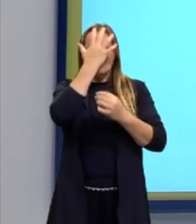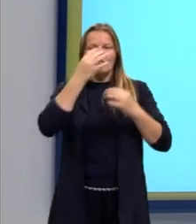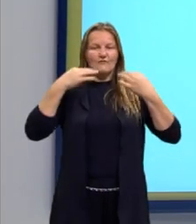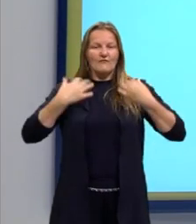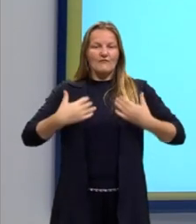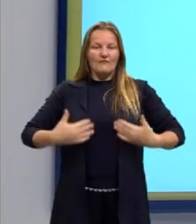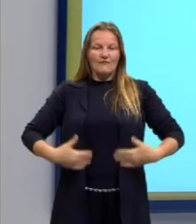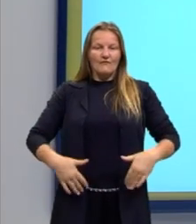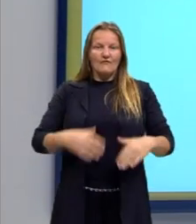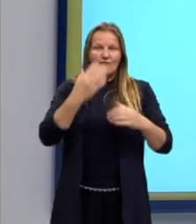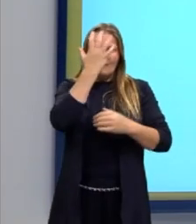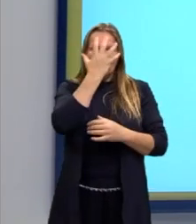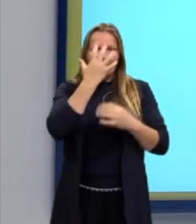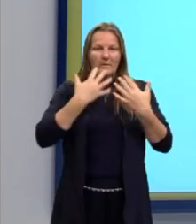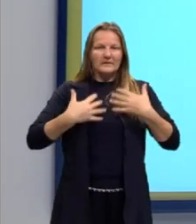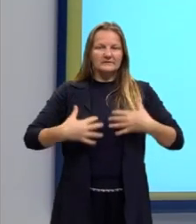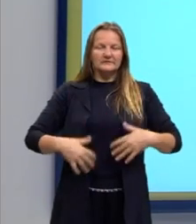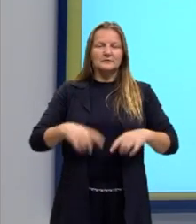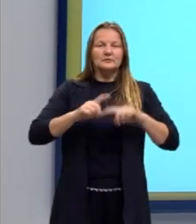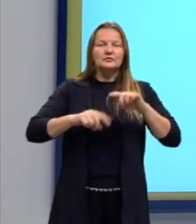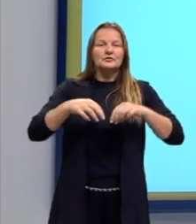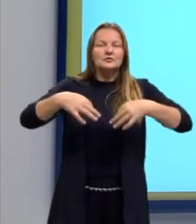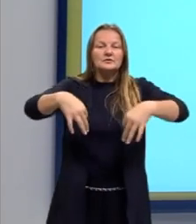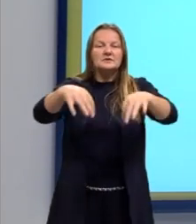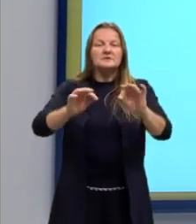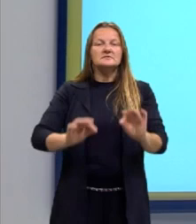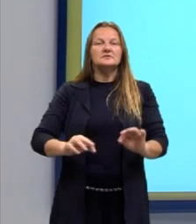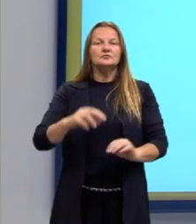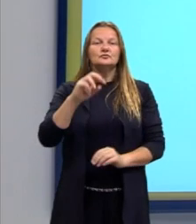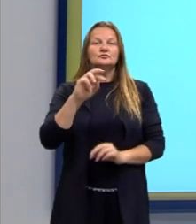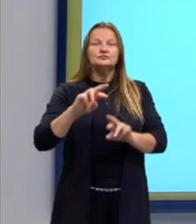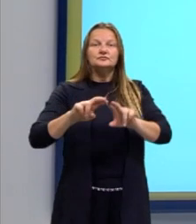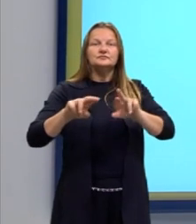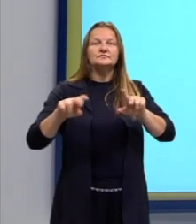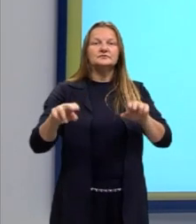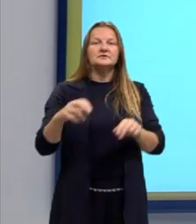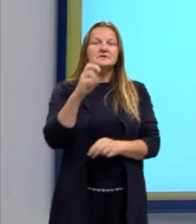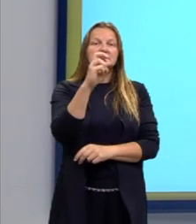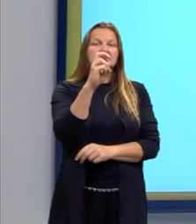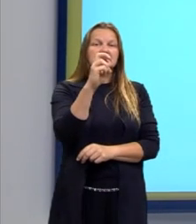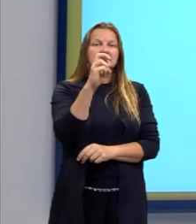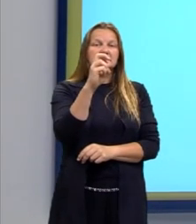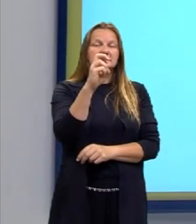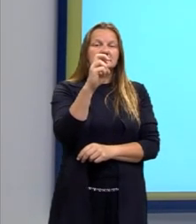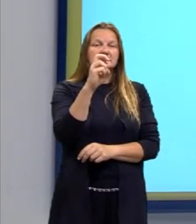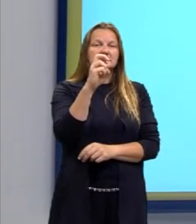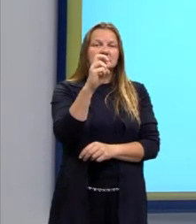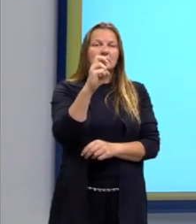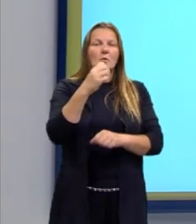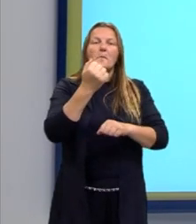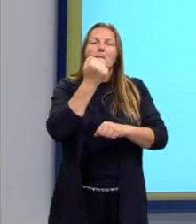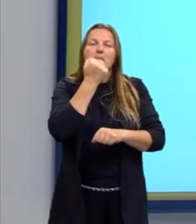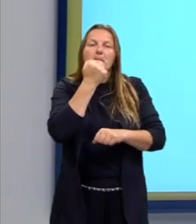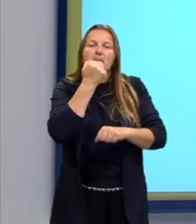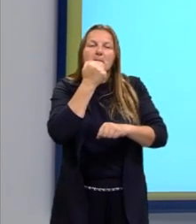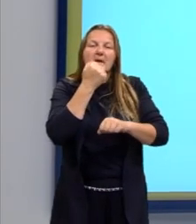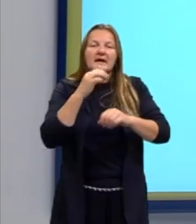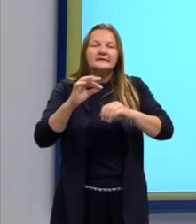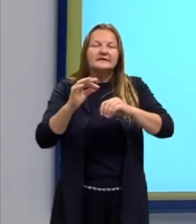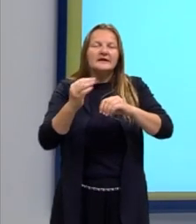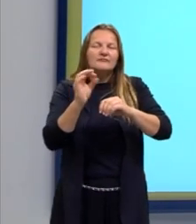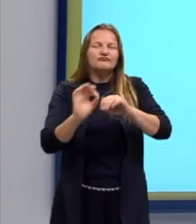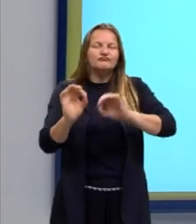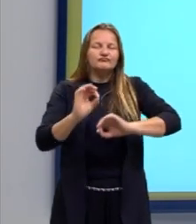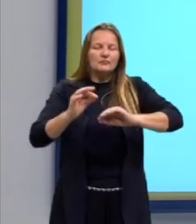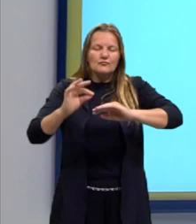tipos de tecidos diferentes e cinco tipos distintos de pedras ornamentais. Essa